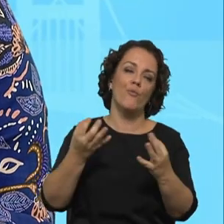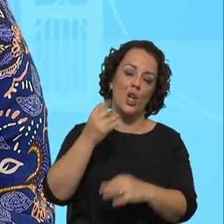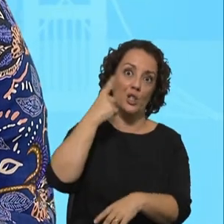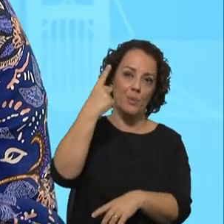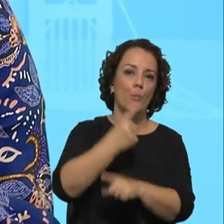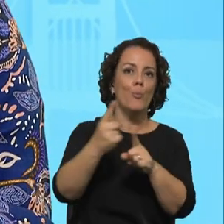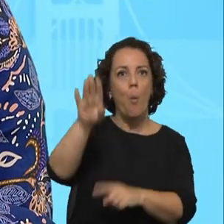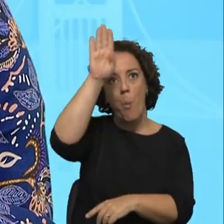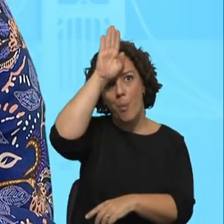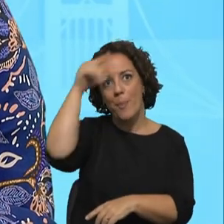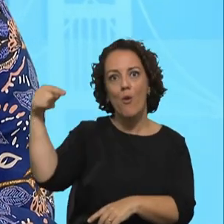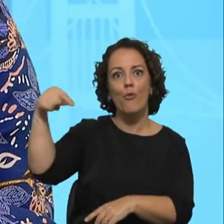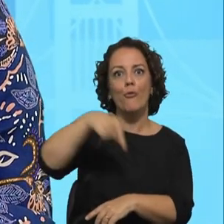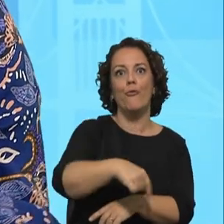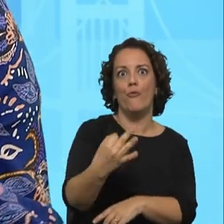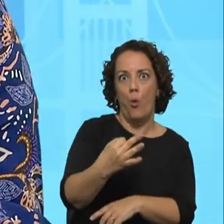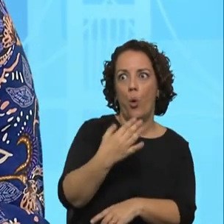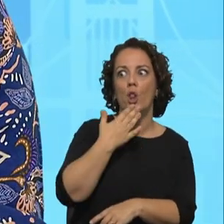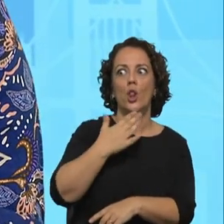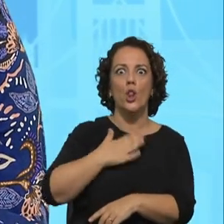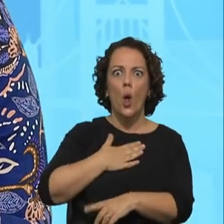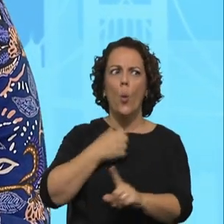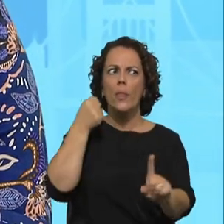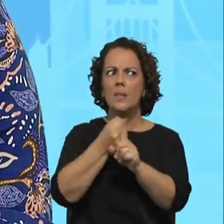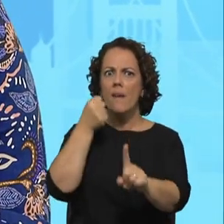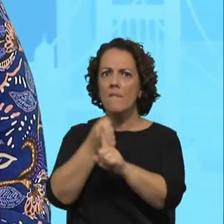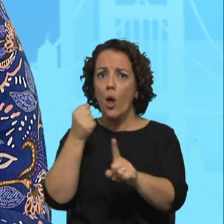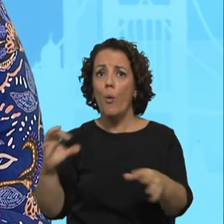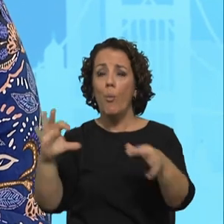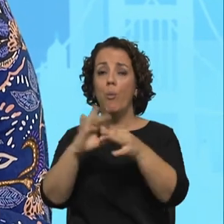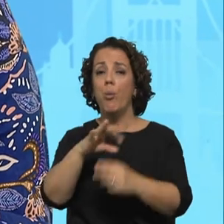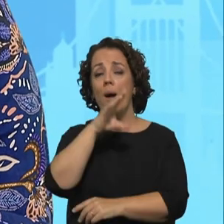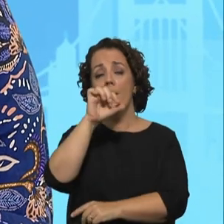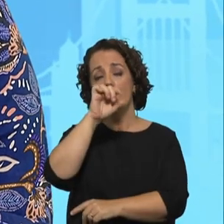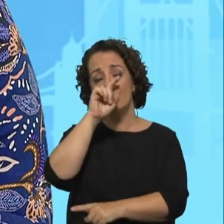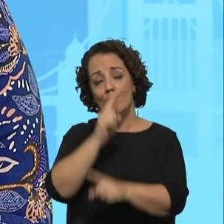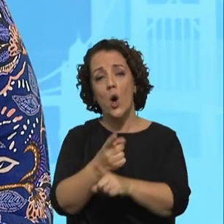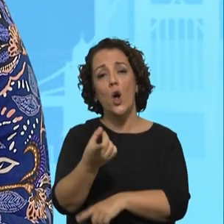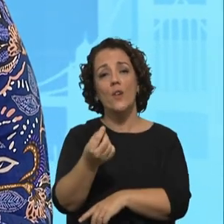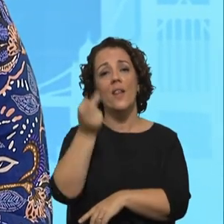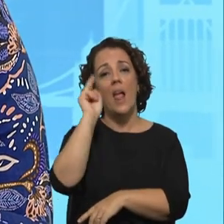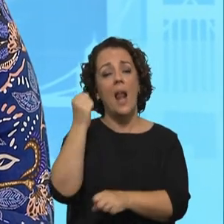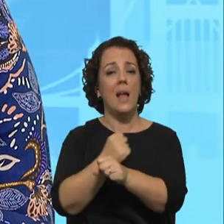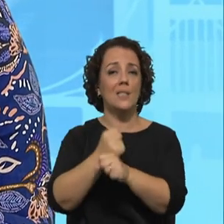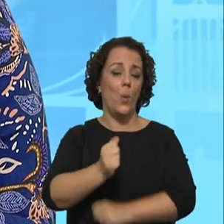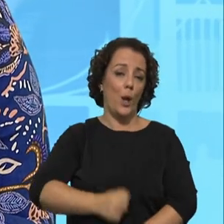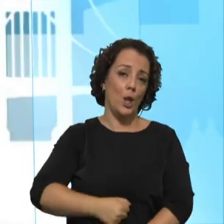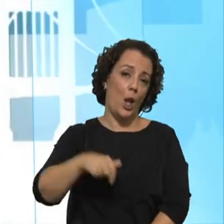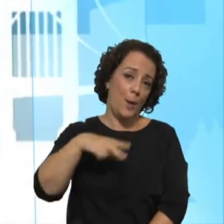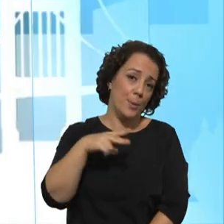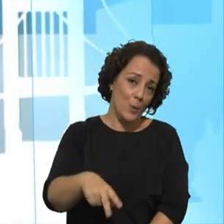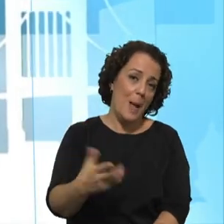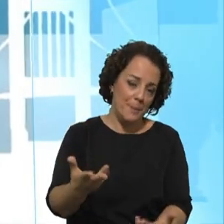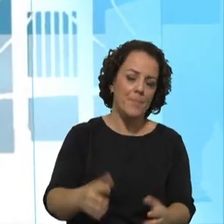Papa ter estado cá, com todos os desafios que nos deixou, em consonância com a celebração dos 90 anos da Ação Católica em Portugal. Roger